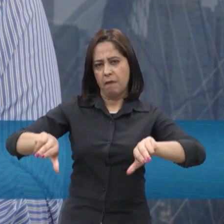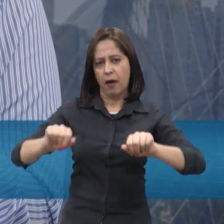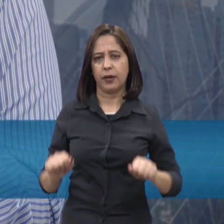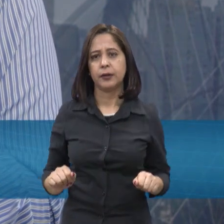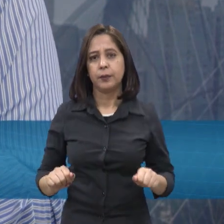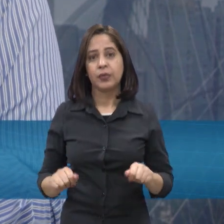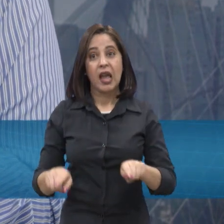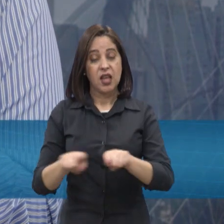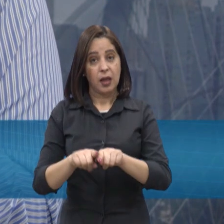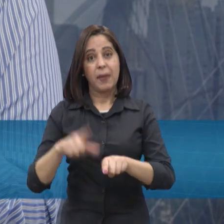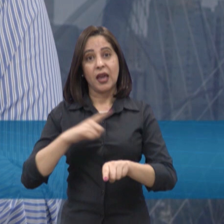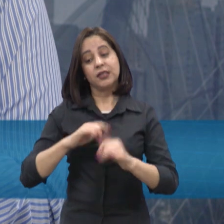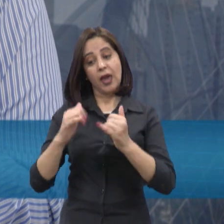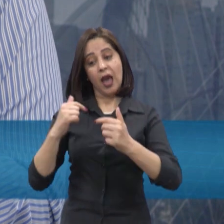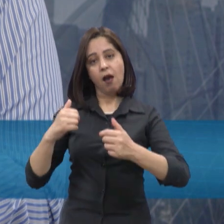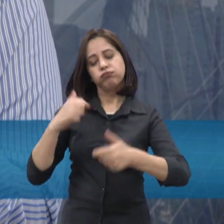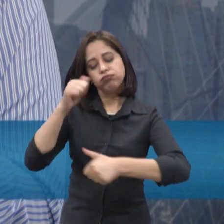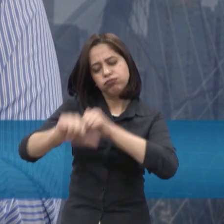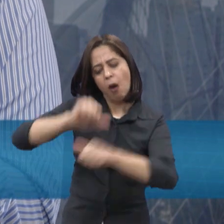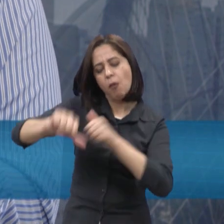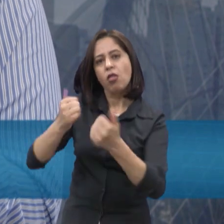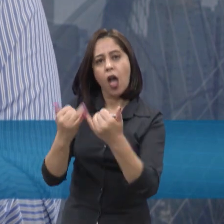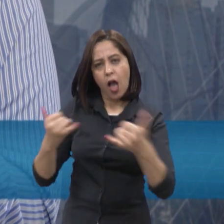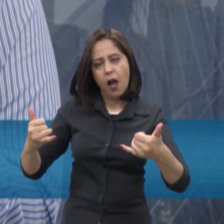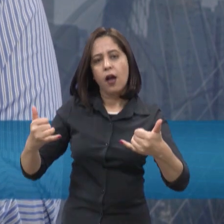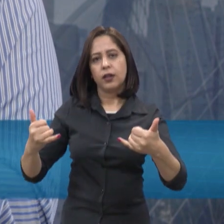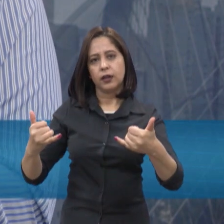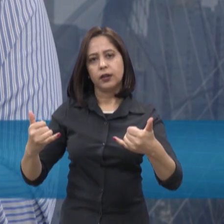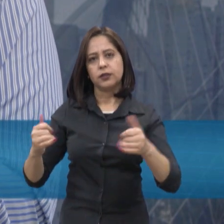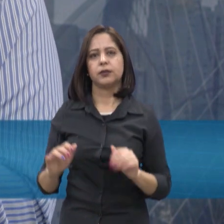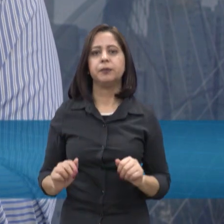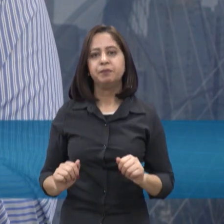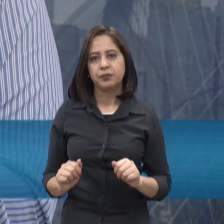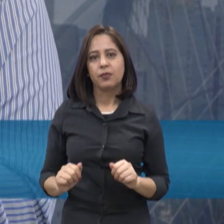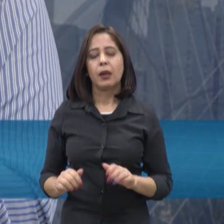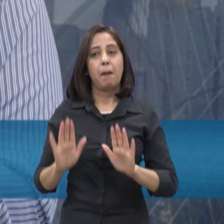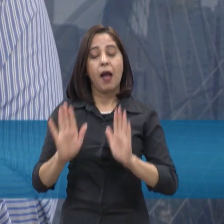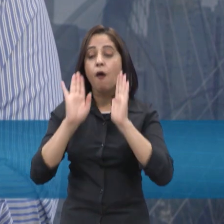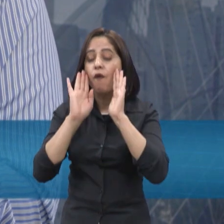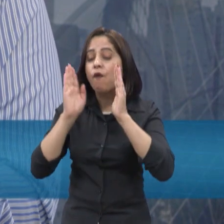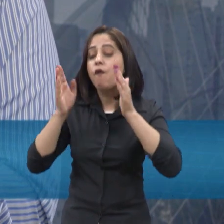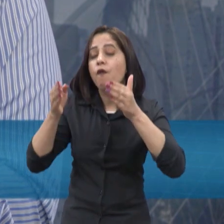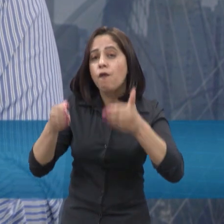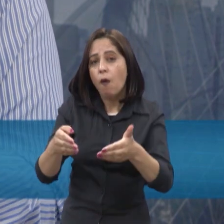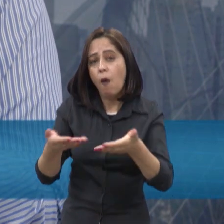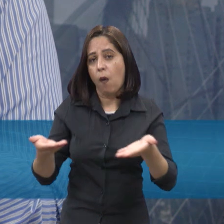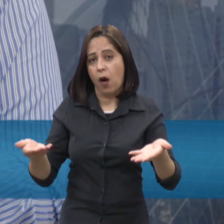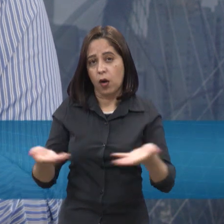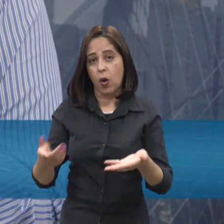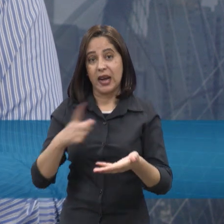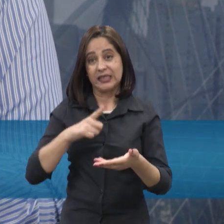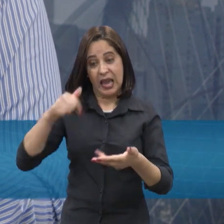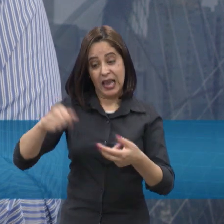a gente tem a geração elétrica. A geração elétrica realmente, é, focando nessa parte, é, nós temos aqui